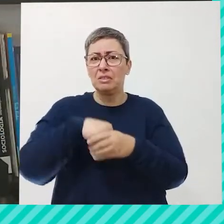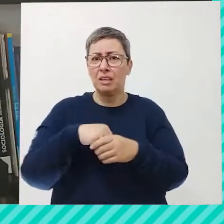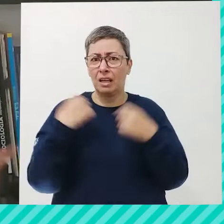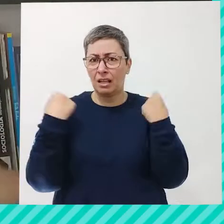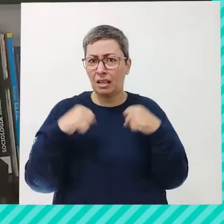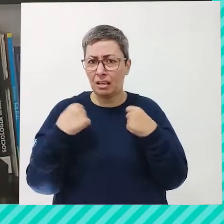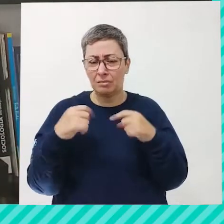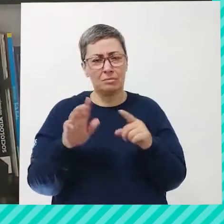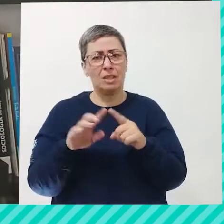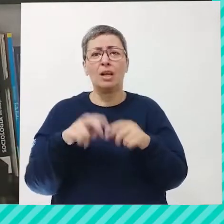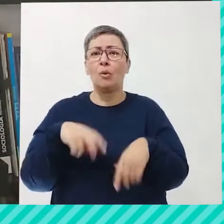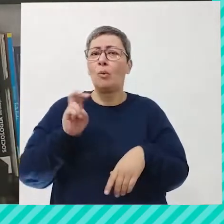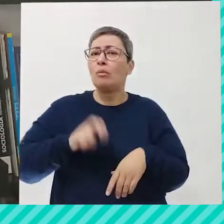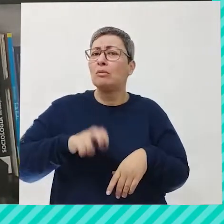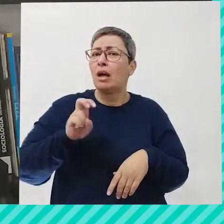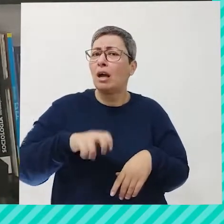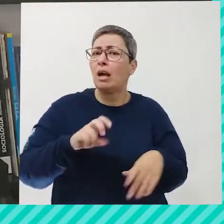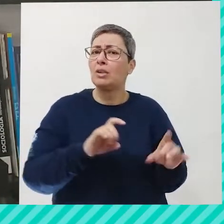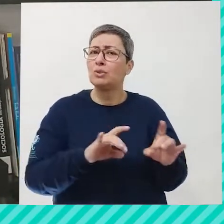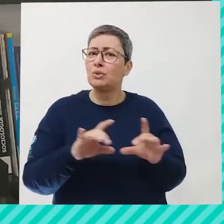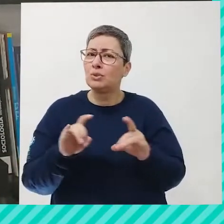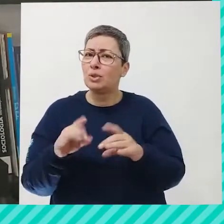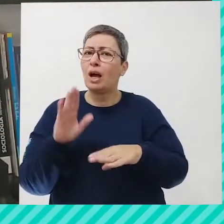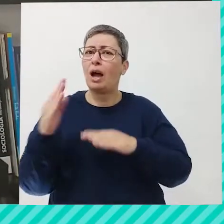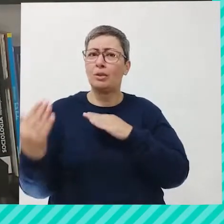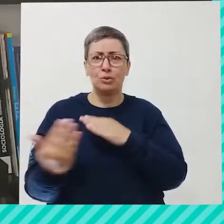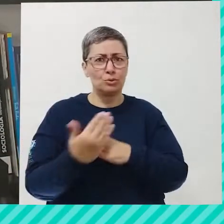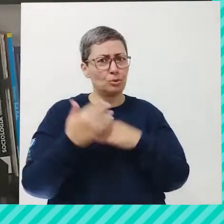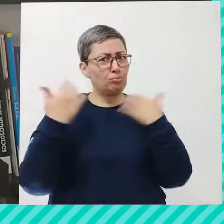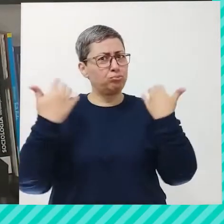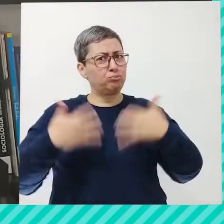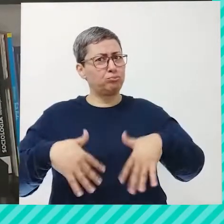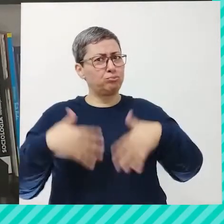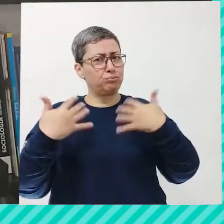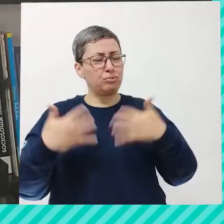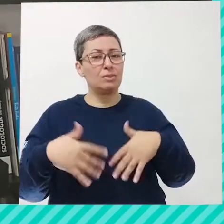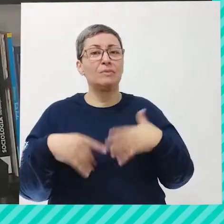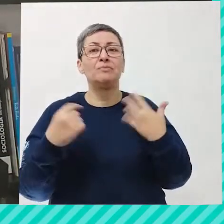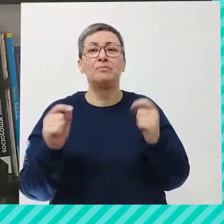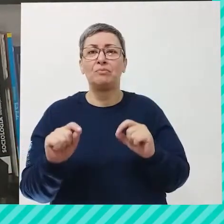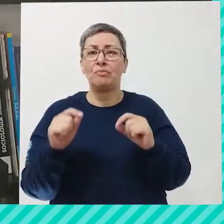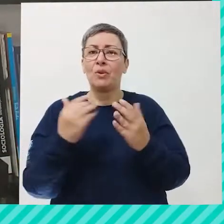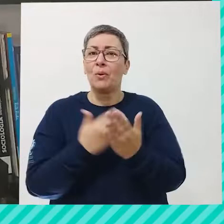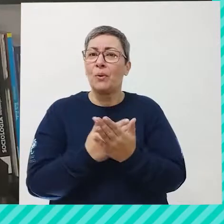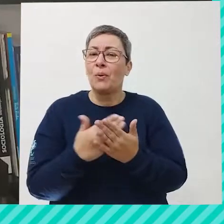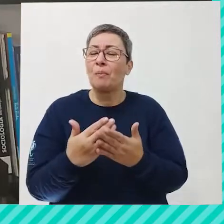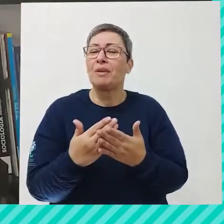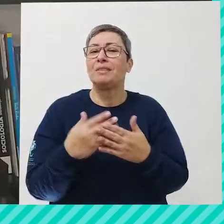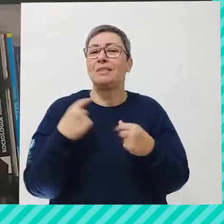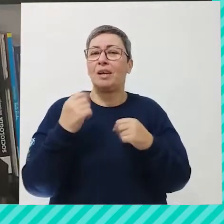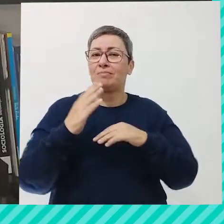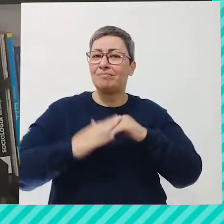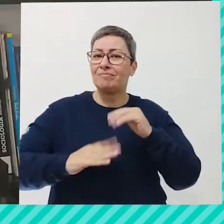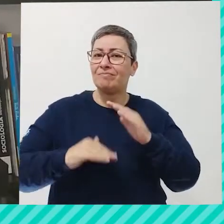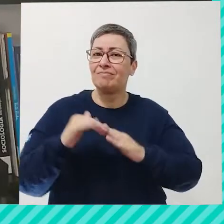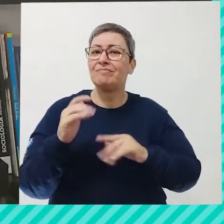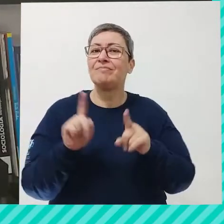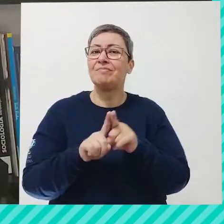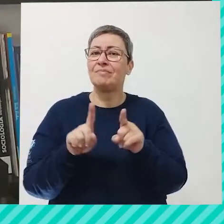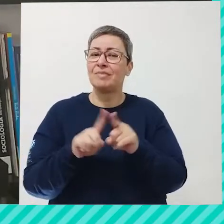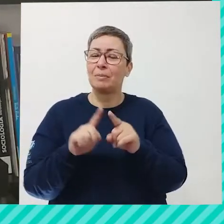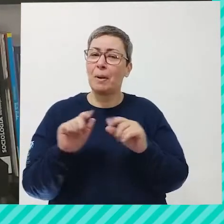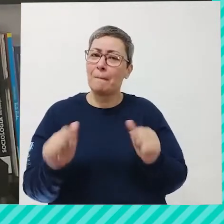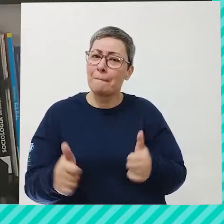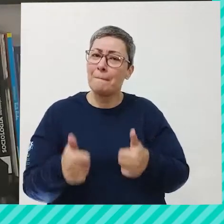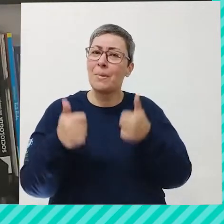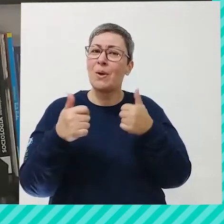por exemplo. Caminhar diariamente já ajuda bastante aí a começar a se exercitar. E também, a